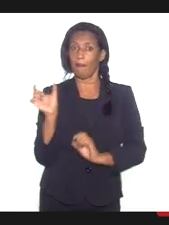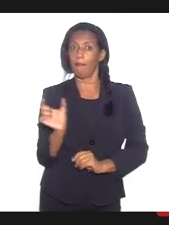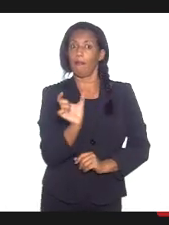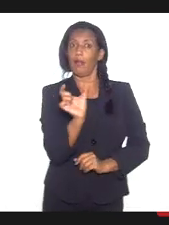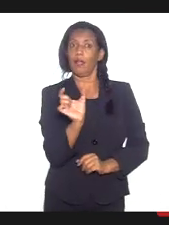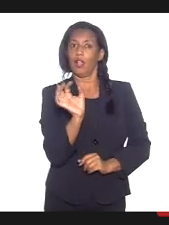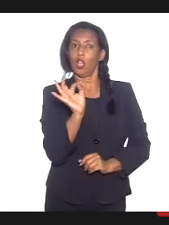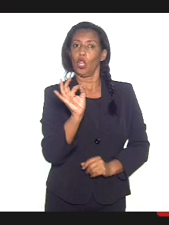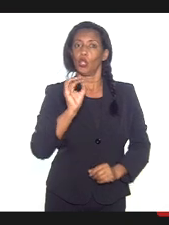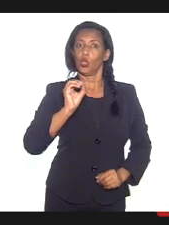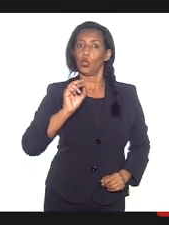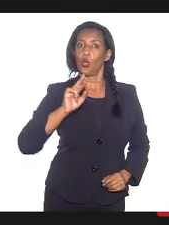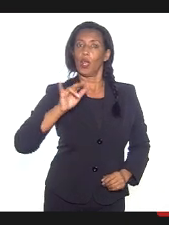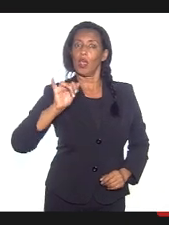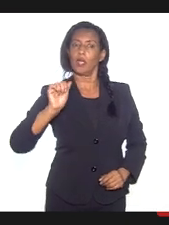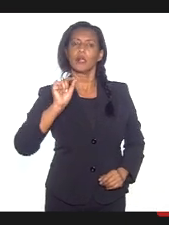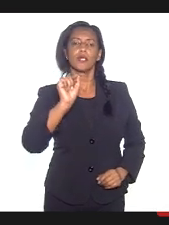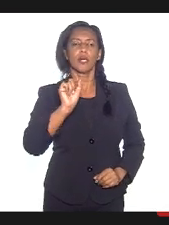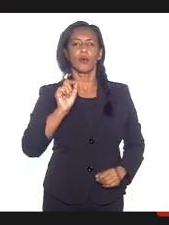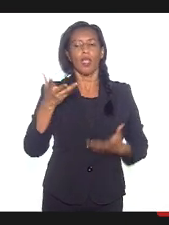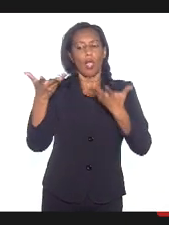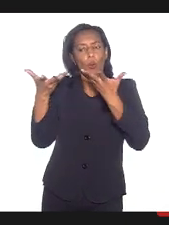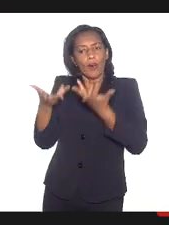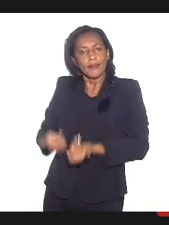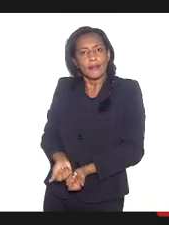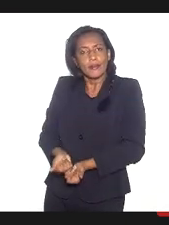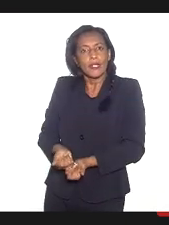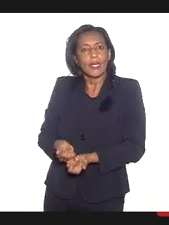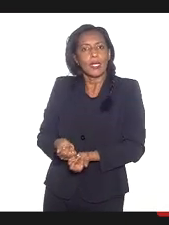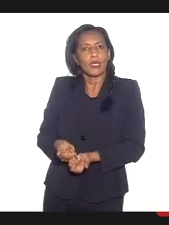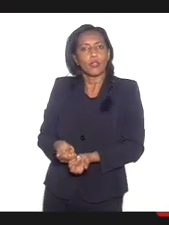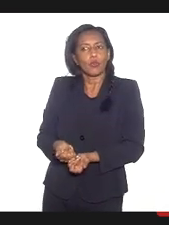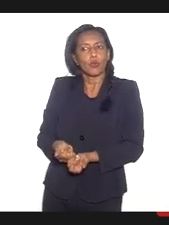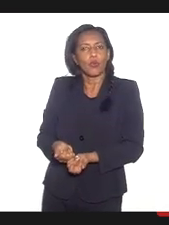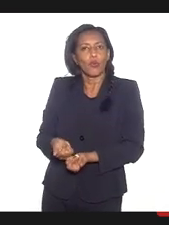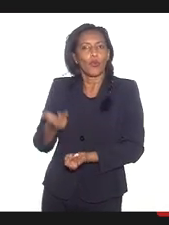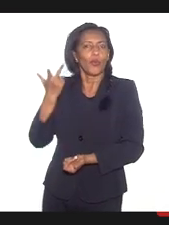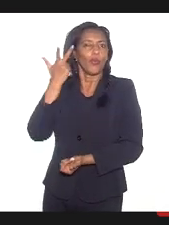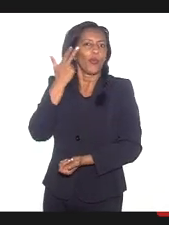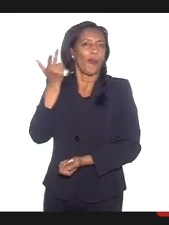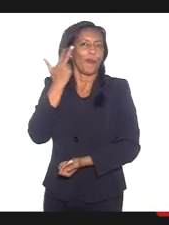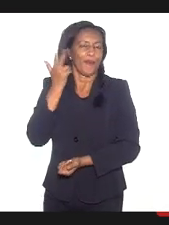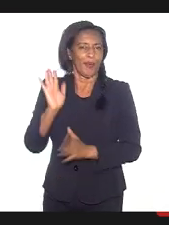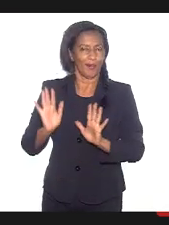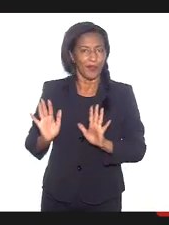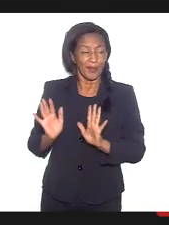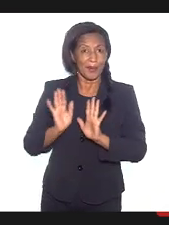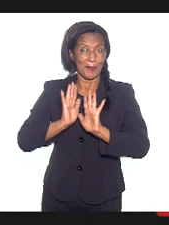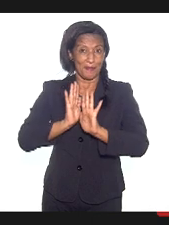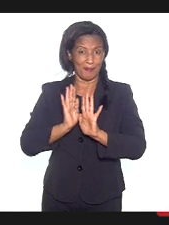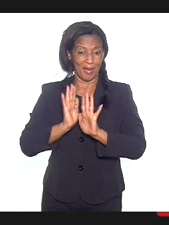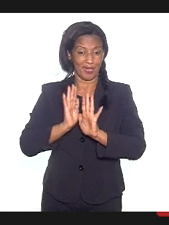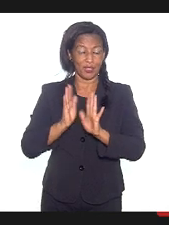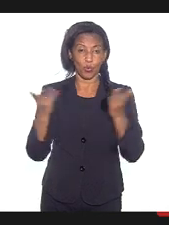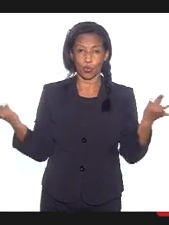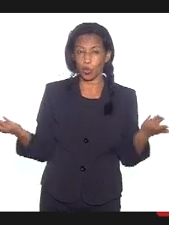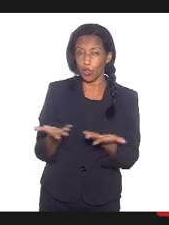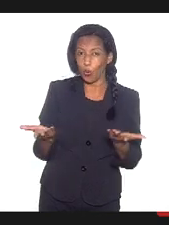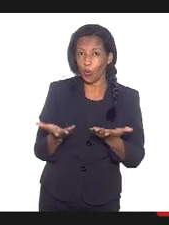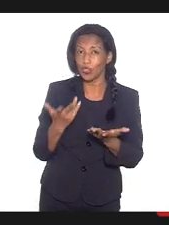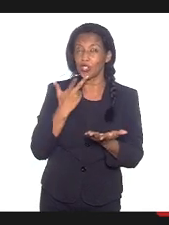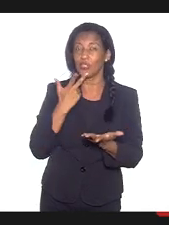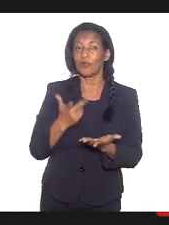significa, olha, eu aceito algo que é mal, como um mal menor eu vou aceitar. É preferível que nós falemos hoje em